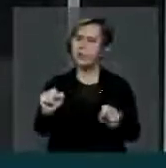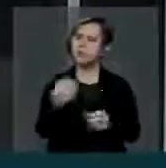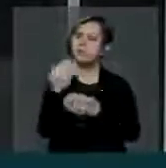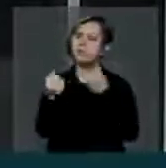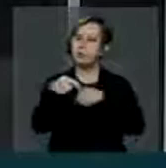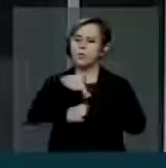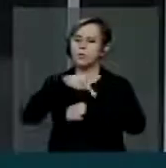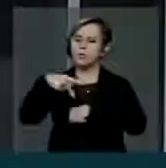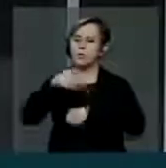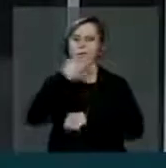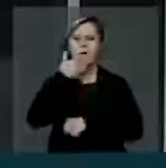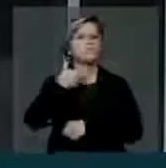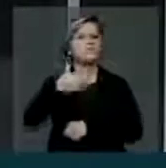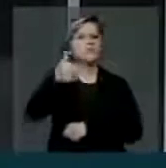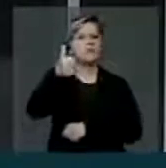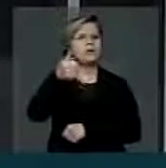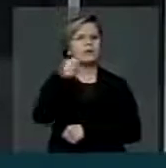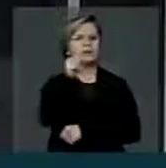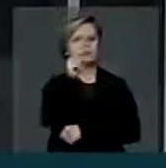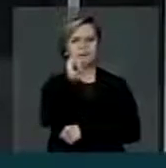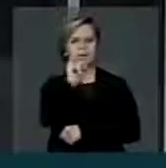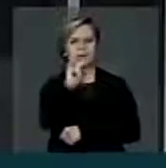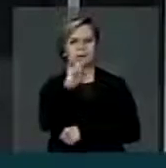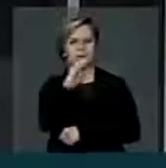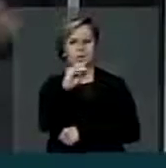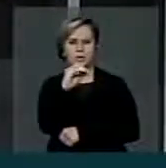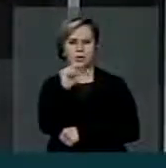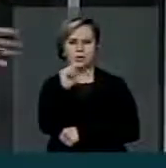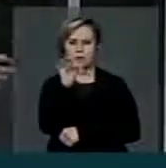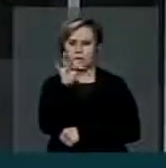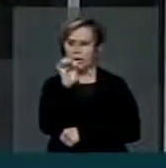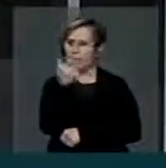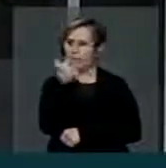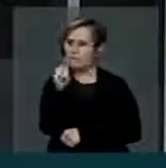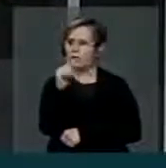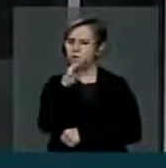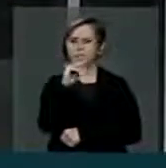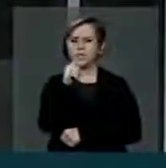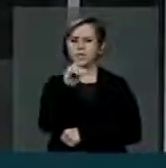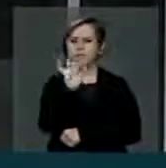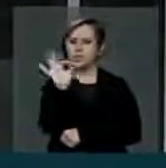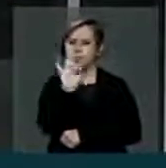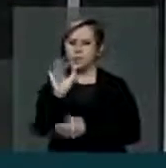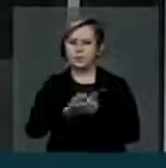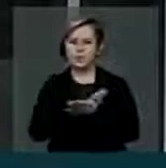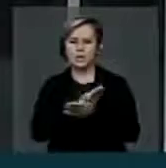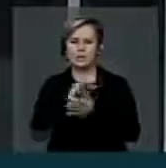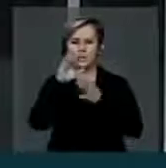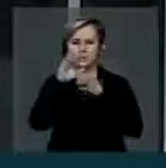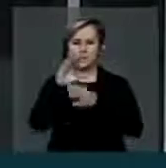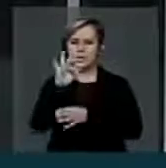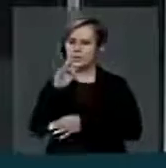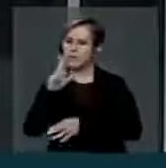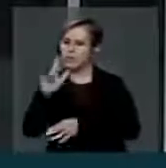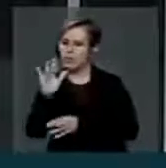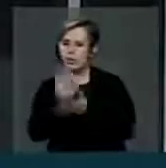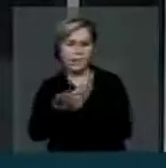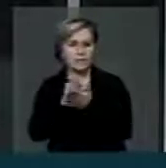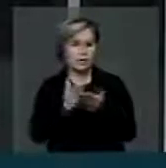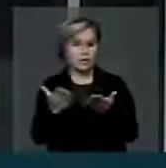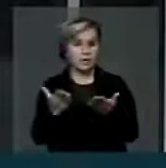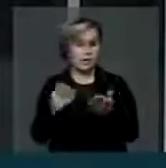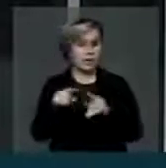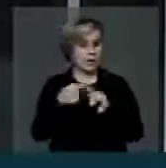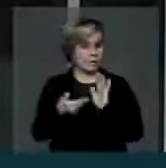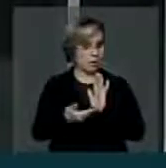país pode melhorar sem o COAF agindo, sem o CGU, sem o Tribunal de Conta? Mas essa casa,